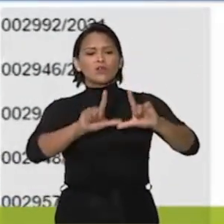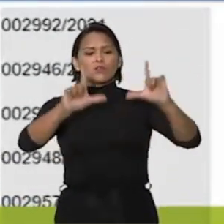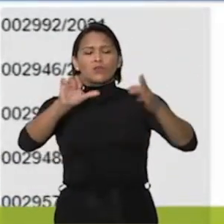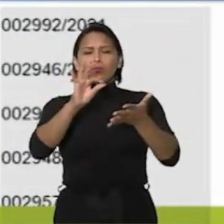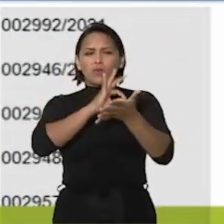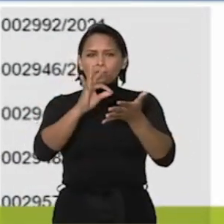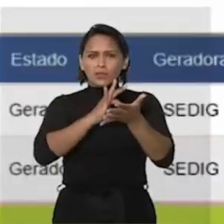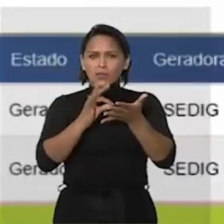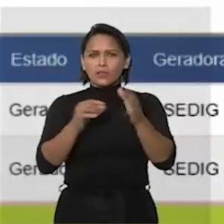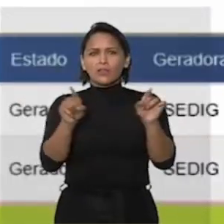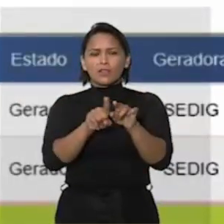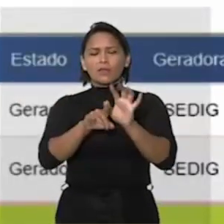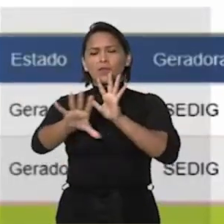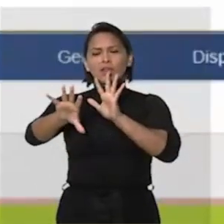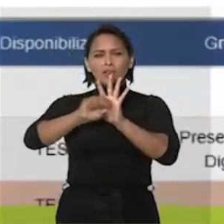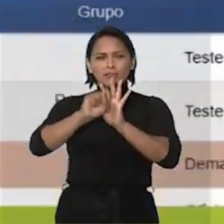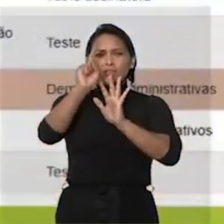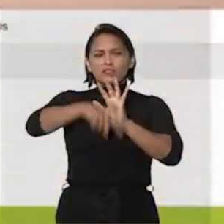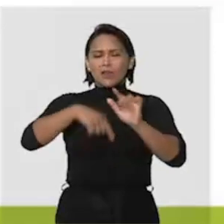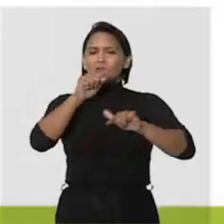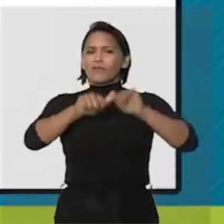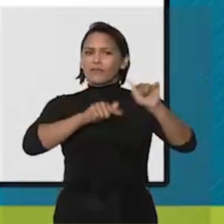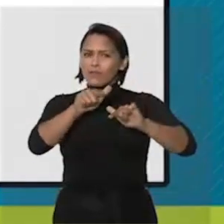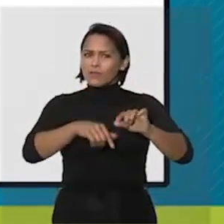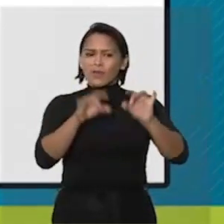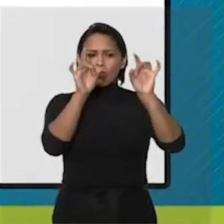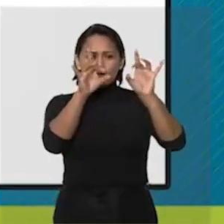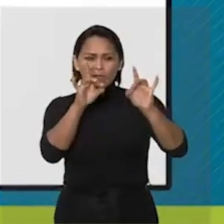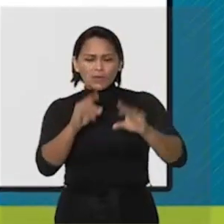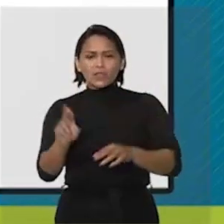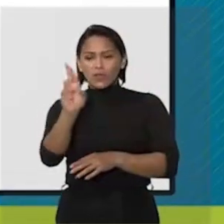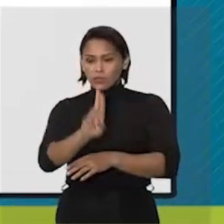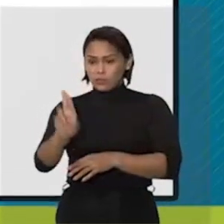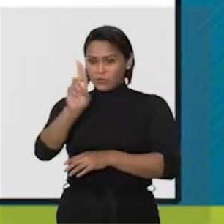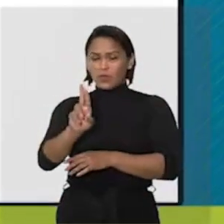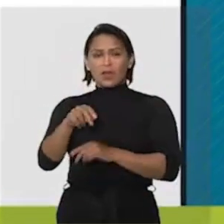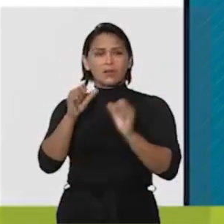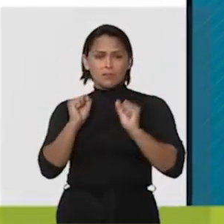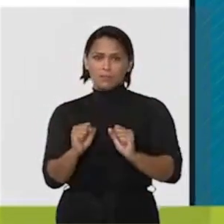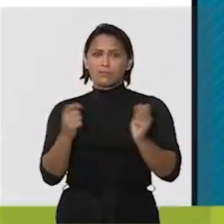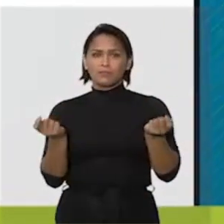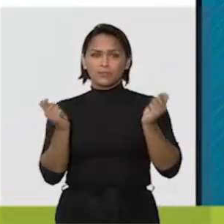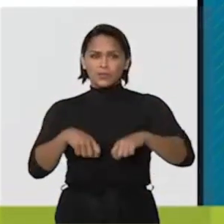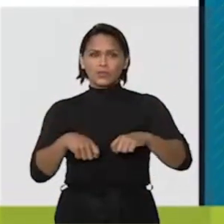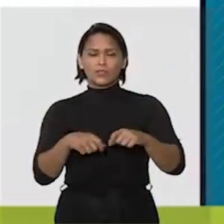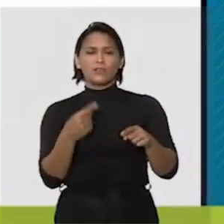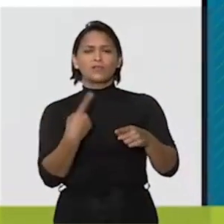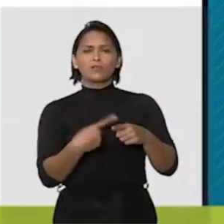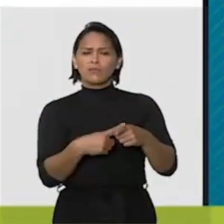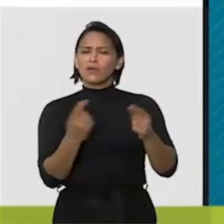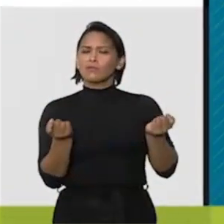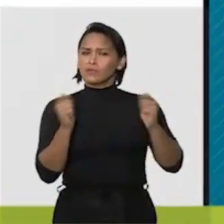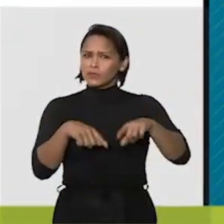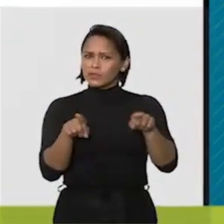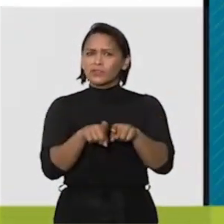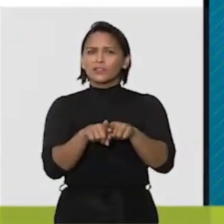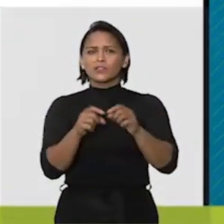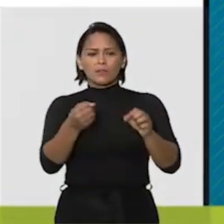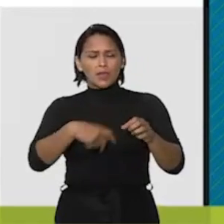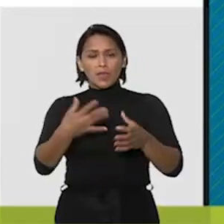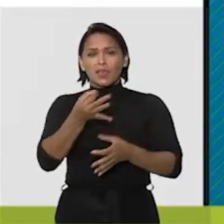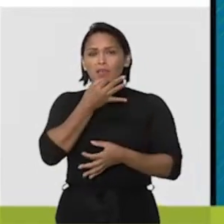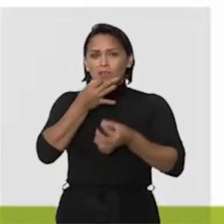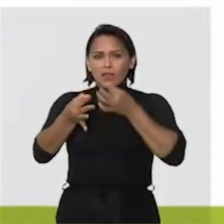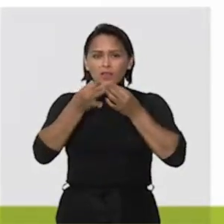No bloco de assinaturas, a atribuição da funcionalidade a um determinado usuário agora é permitida. É possível ainda